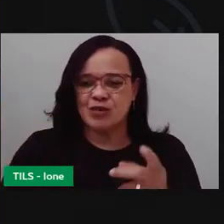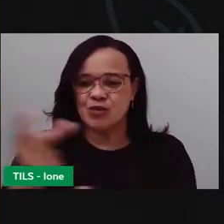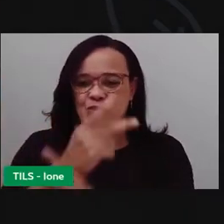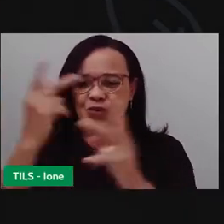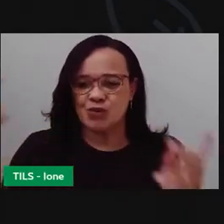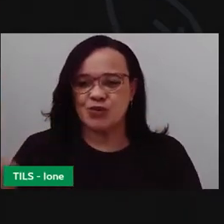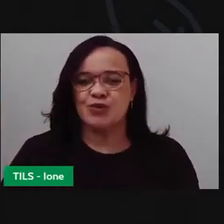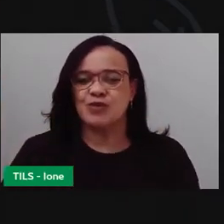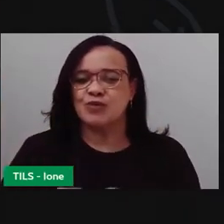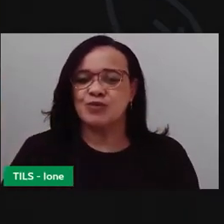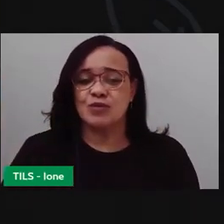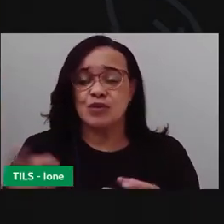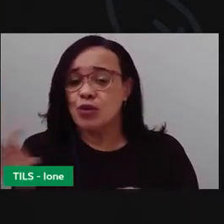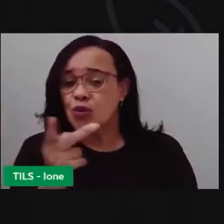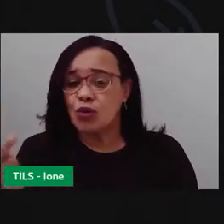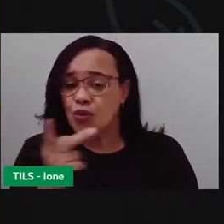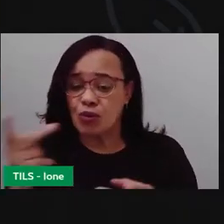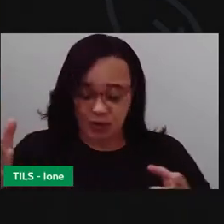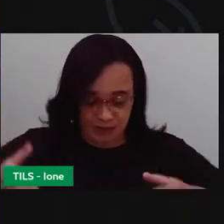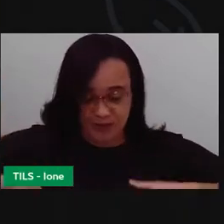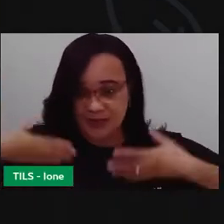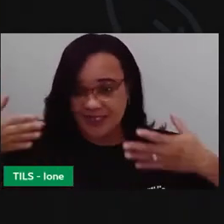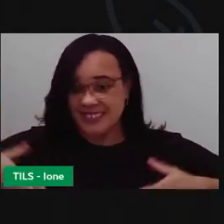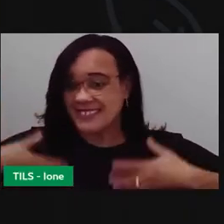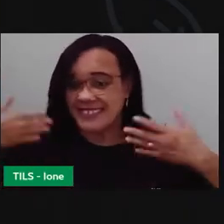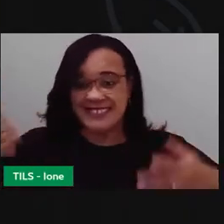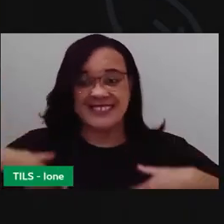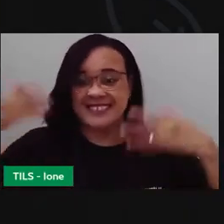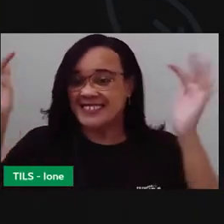Olha os dois amigos aí se divertindo.